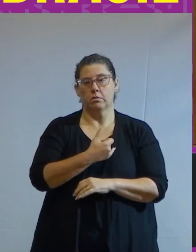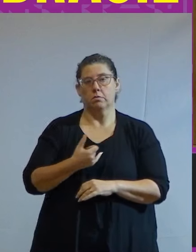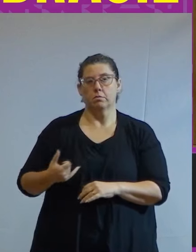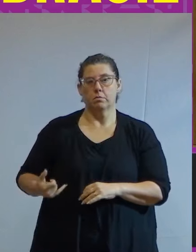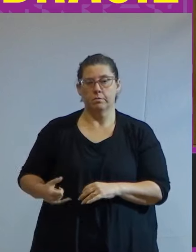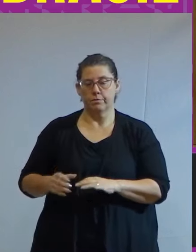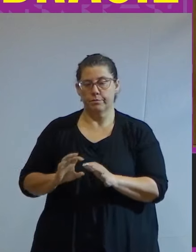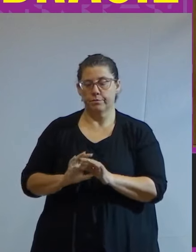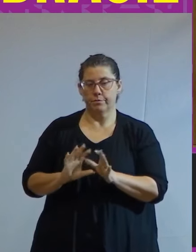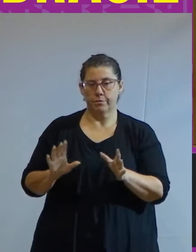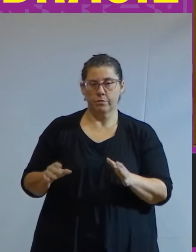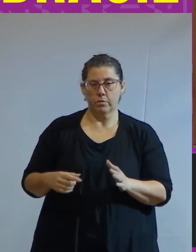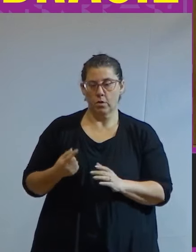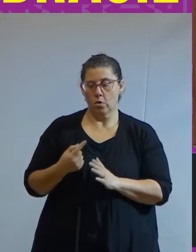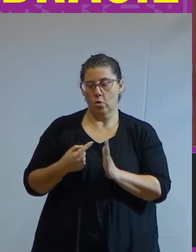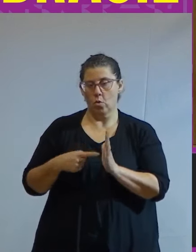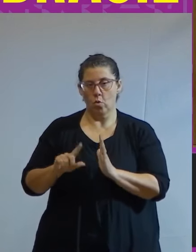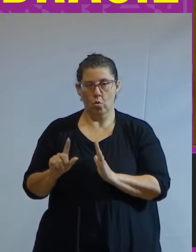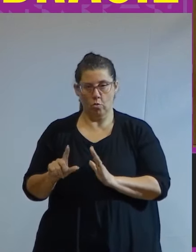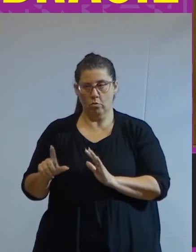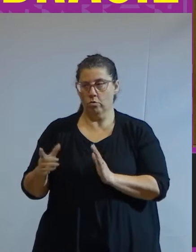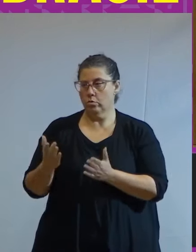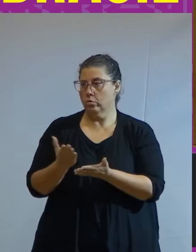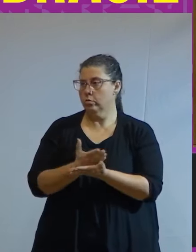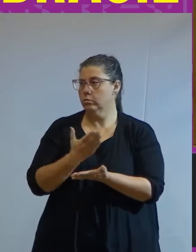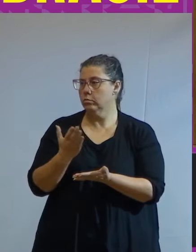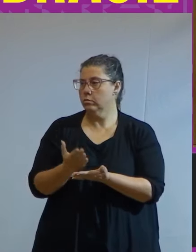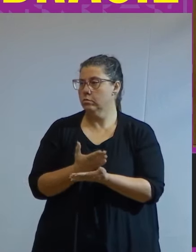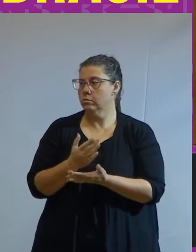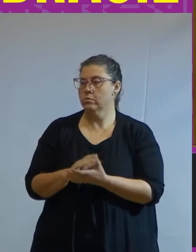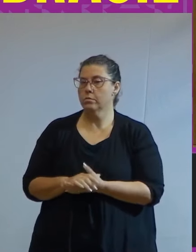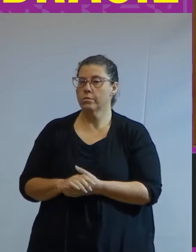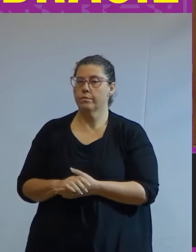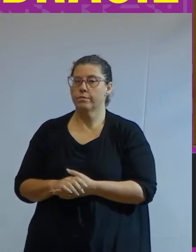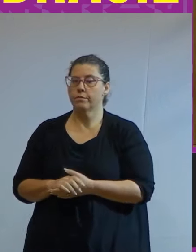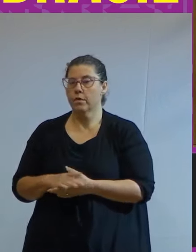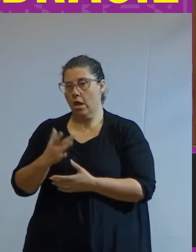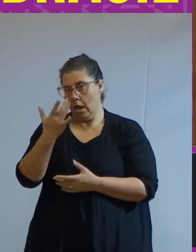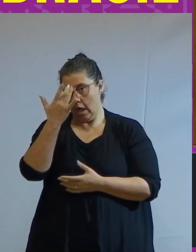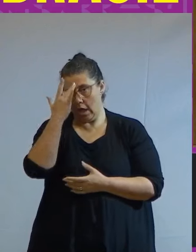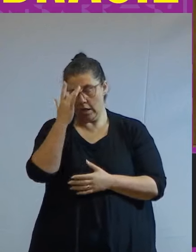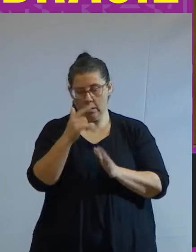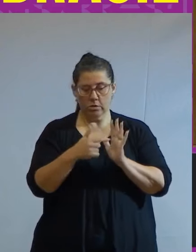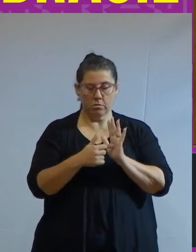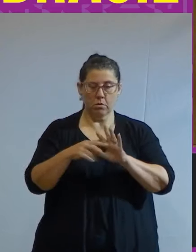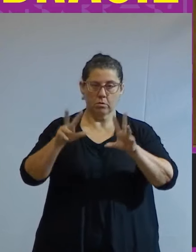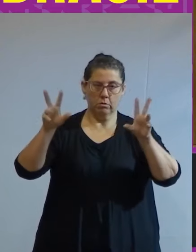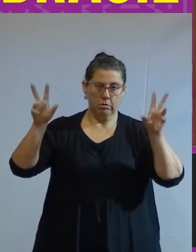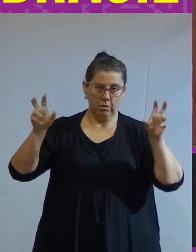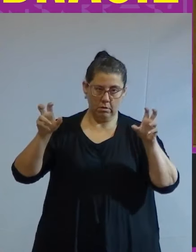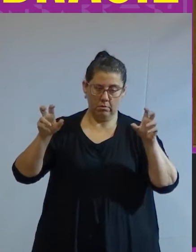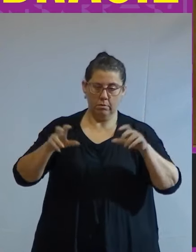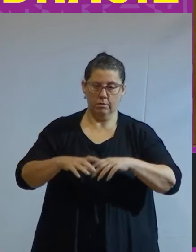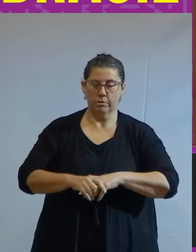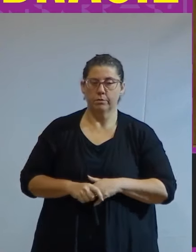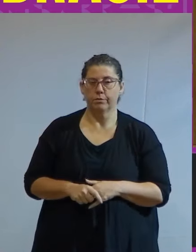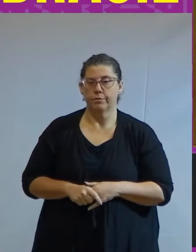em seu último livro O Terceiro Excluído Fernando Haddad apresenta uma tese a esse respeito.